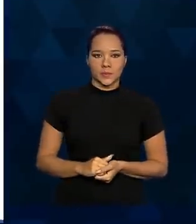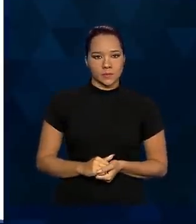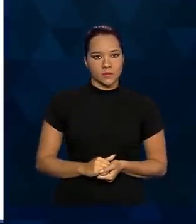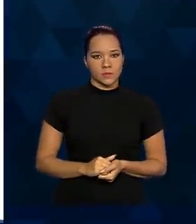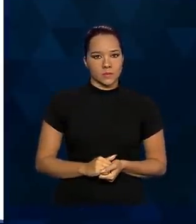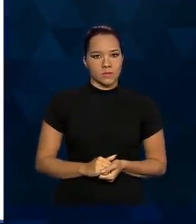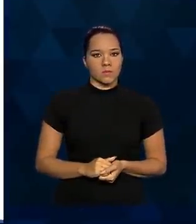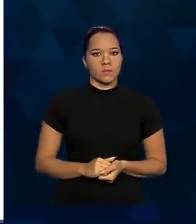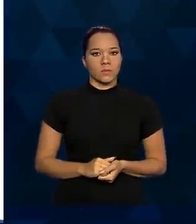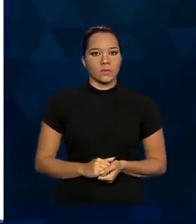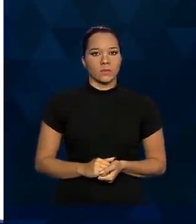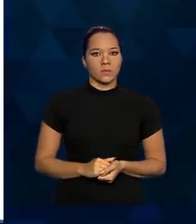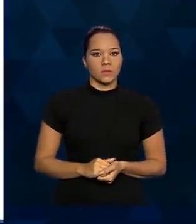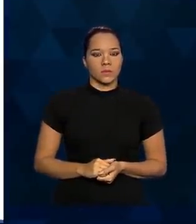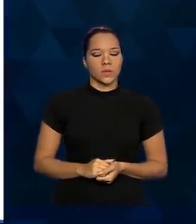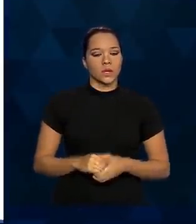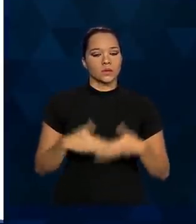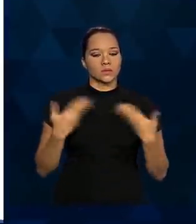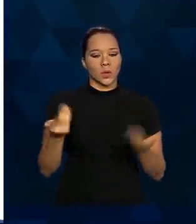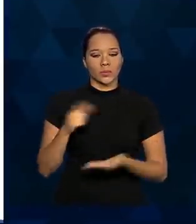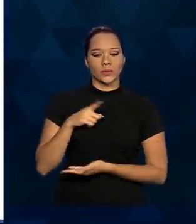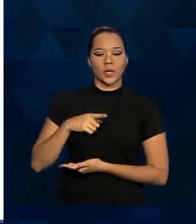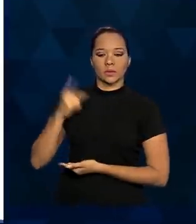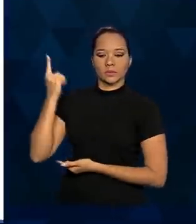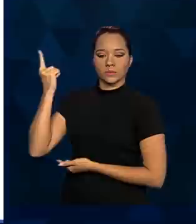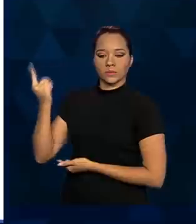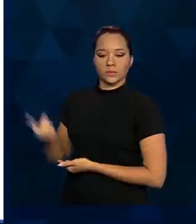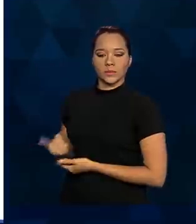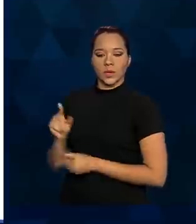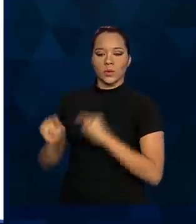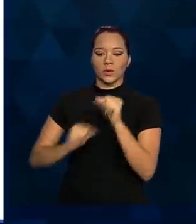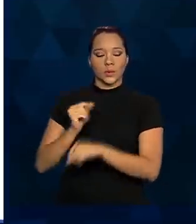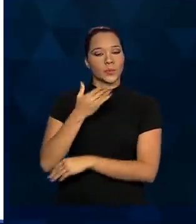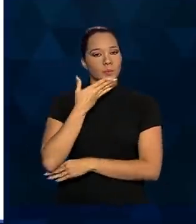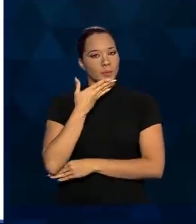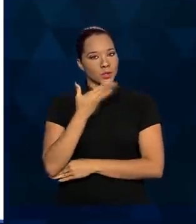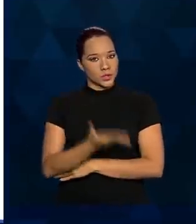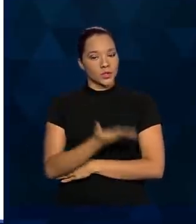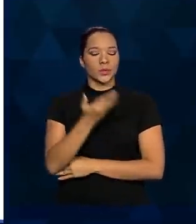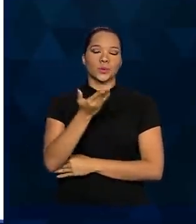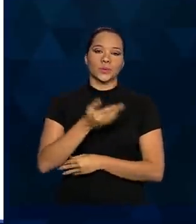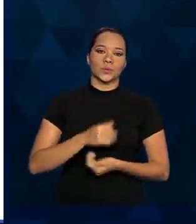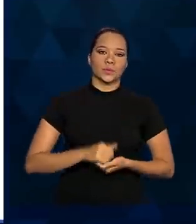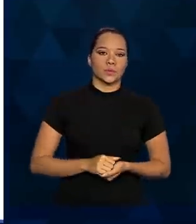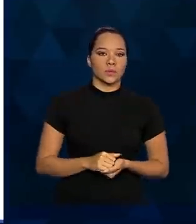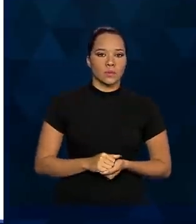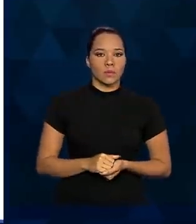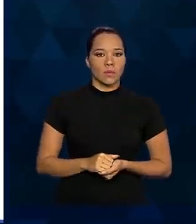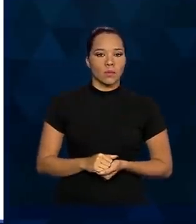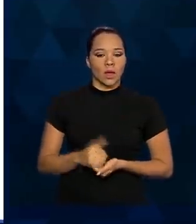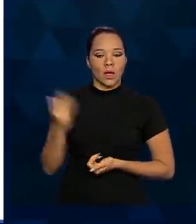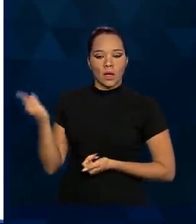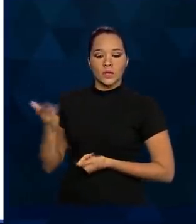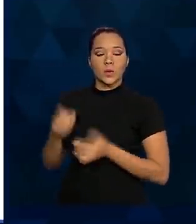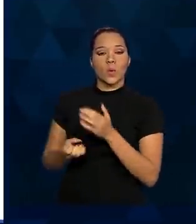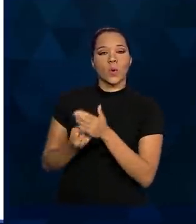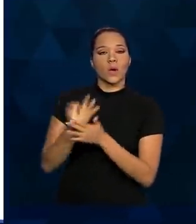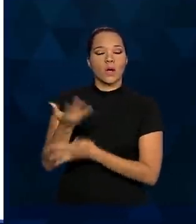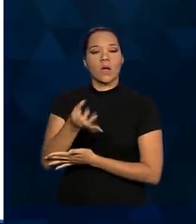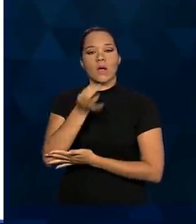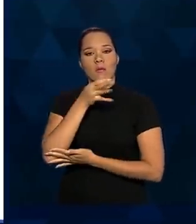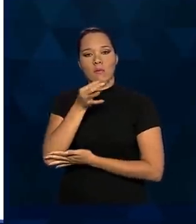Então, temos aí o que foi requisitado administrativamente, as quantidades de